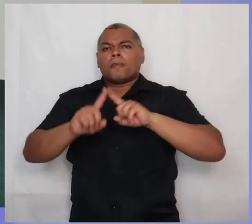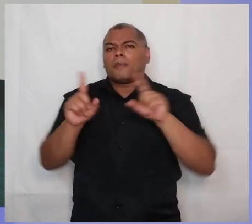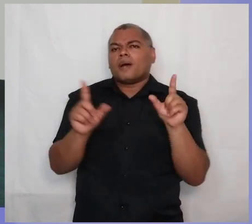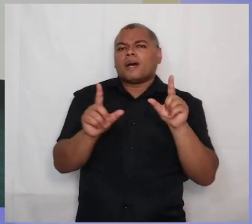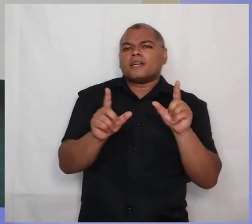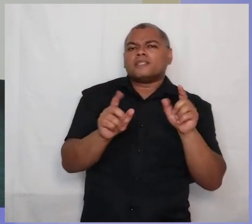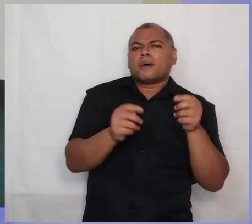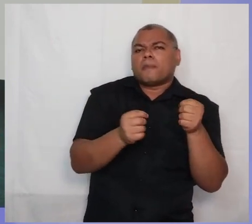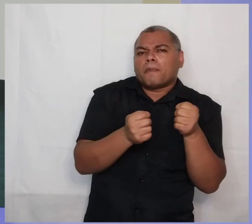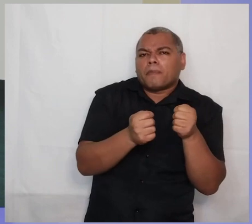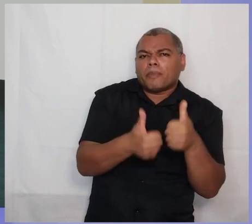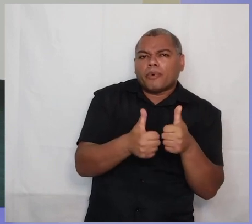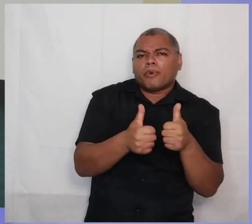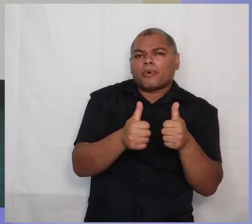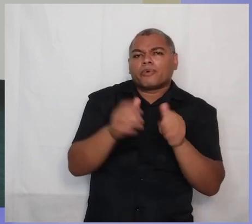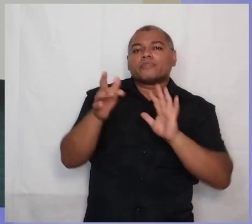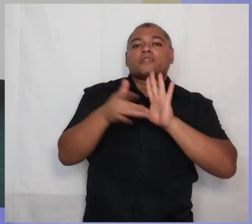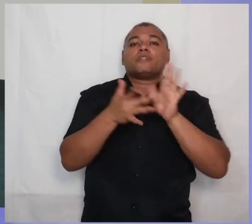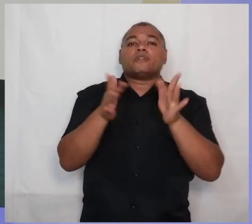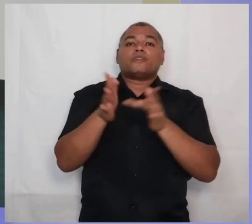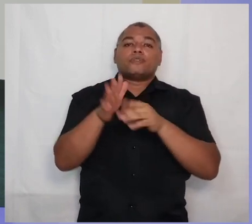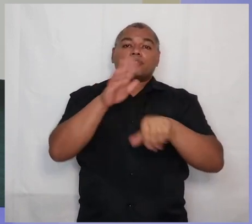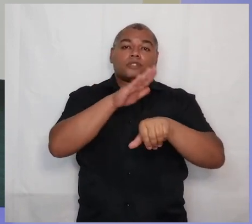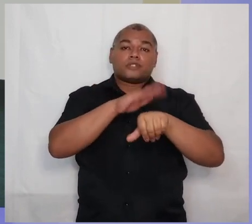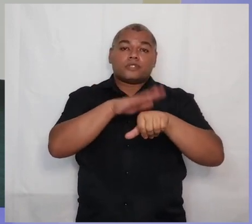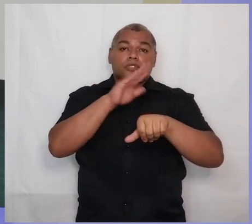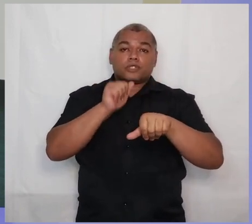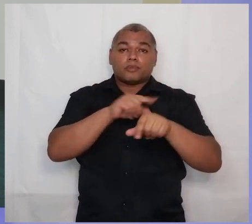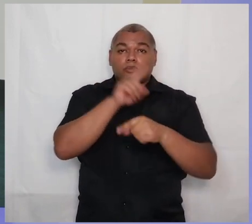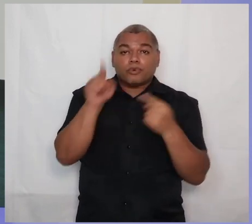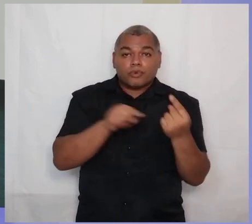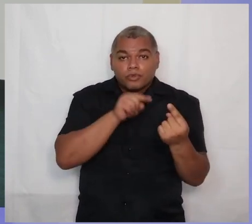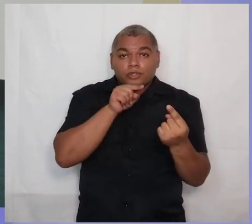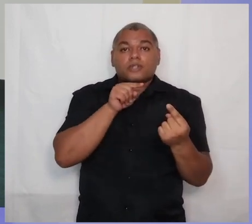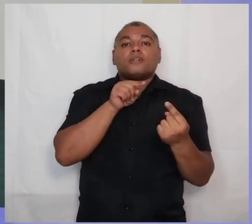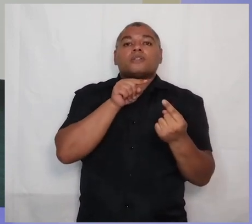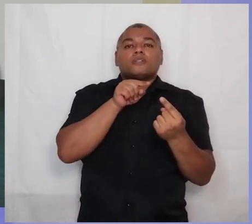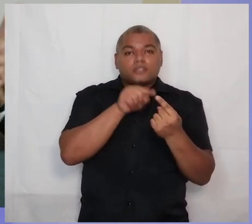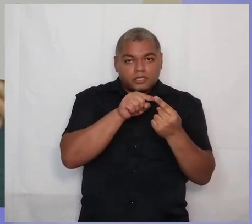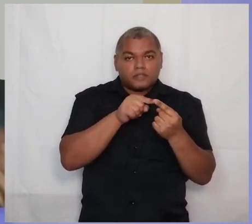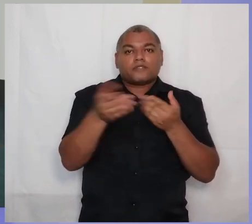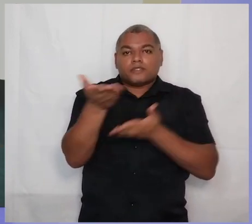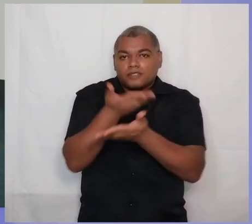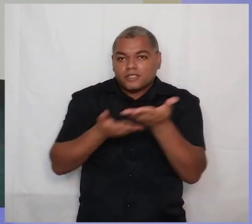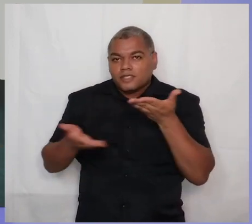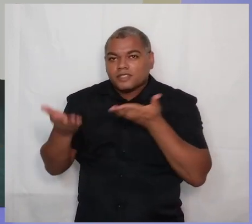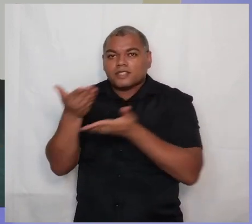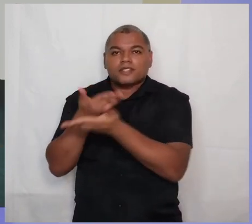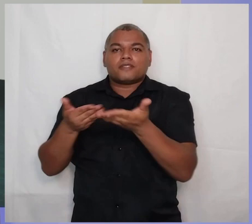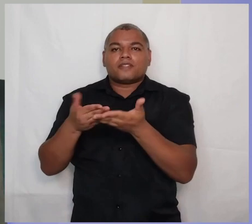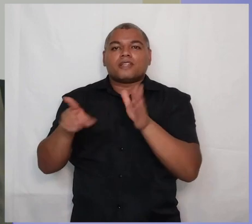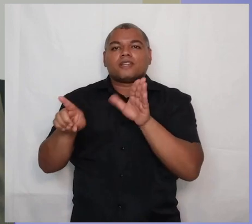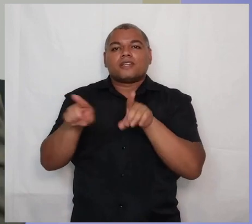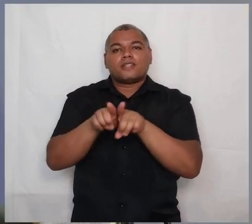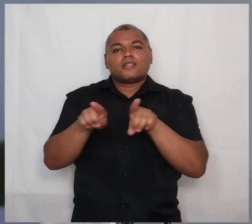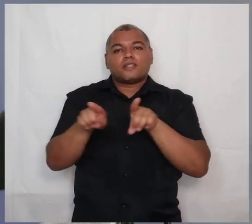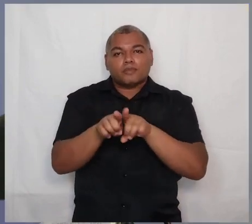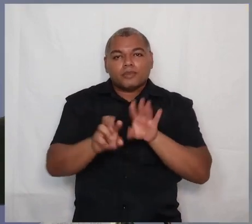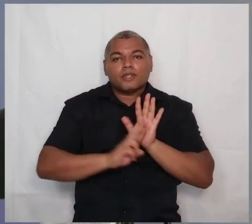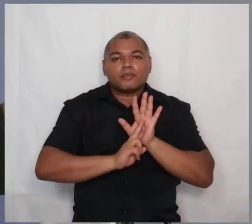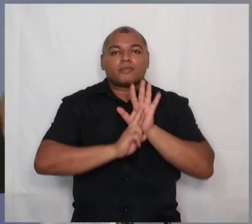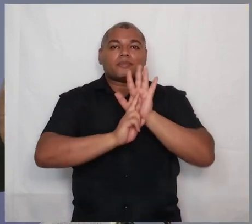chamados pelo próprio Jesus para servirem à sua igreja e para serem representantes oficiais de Cristo Jesus.